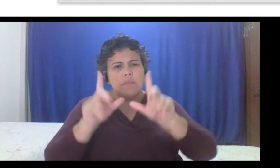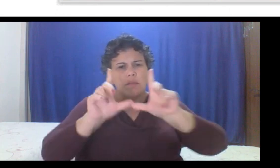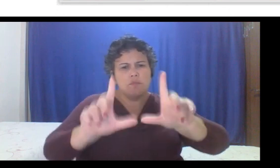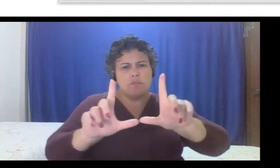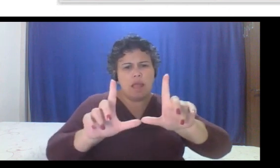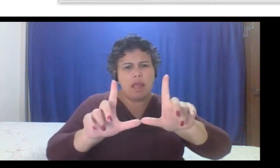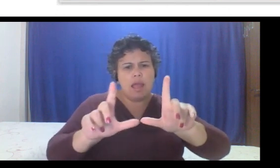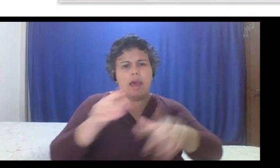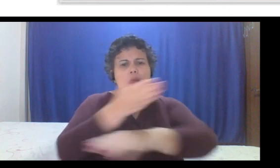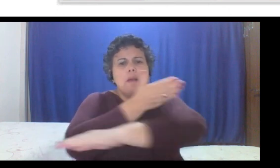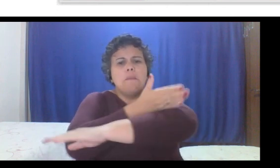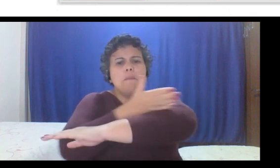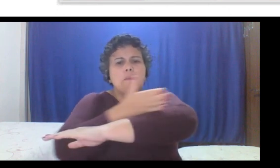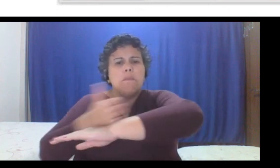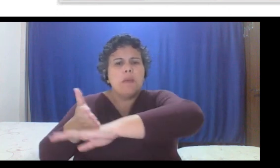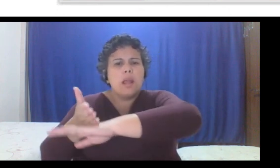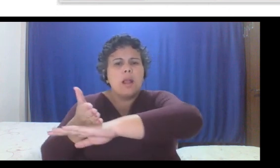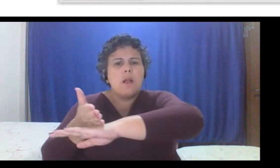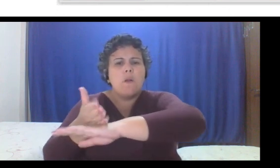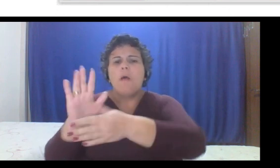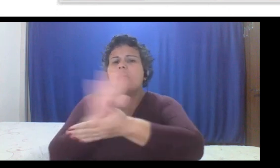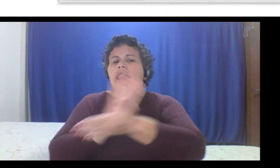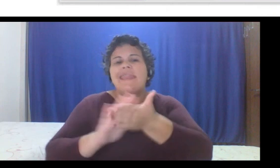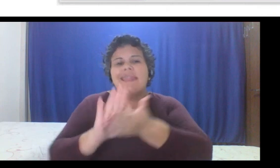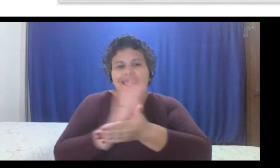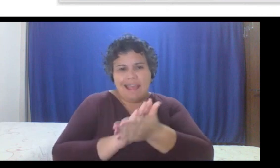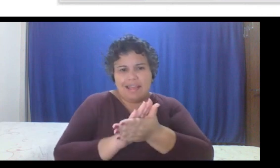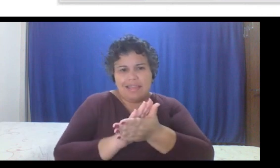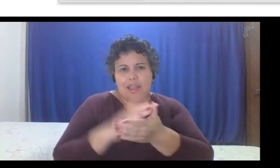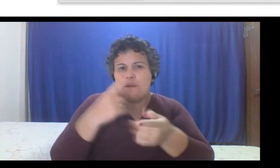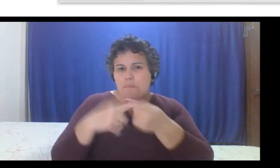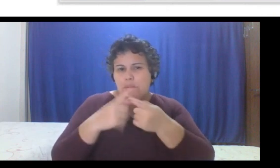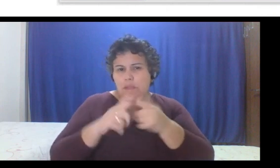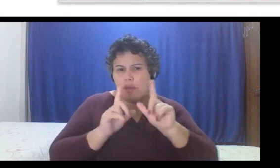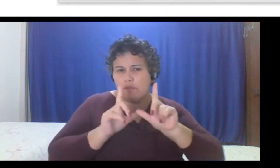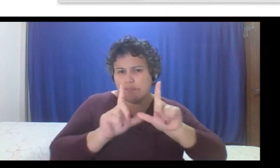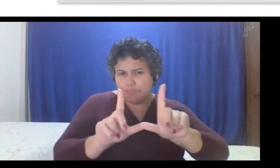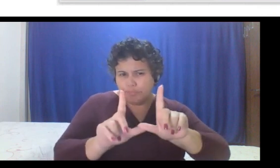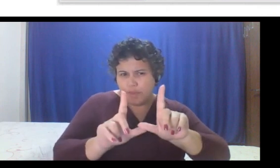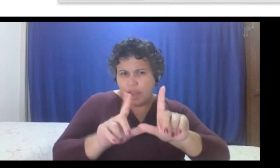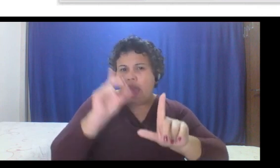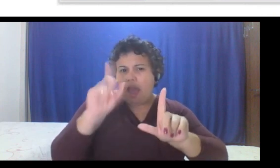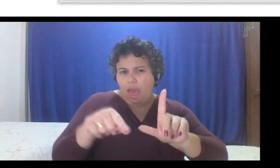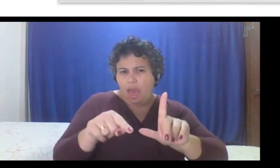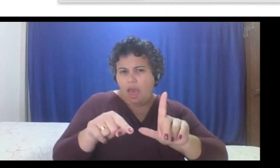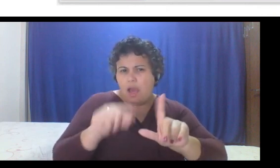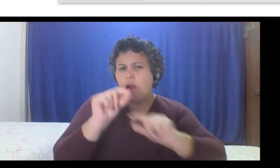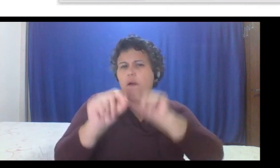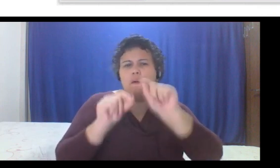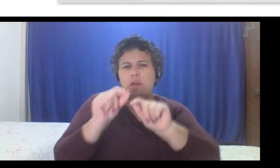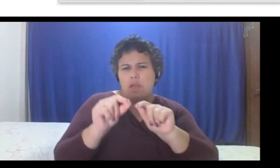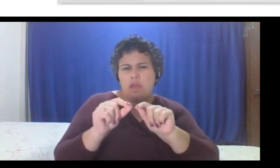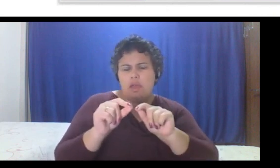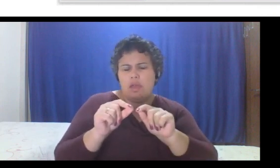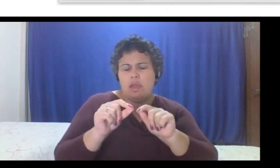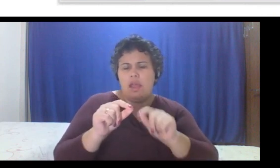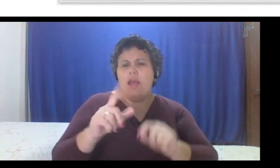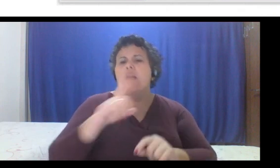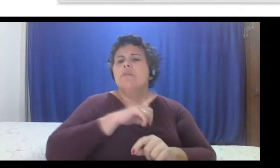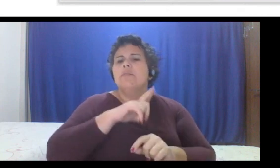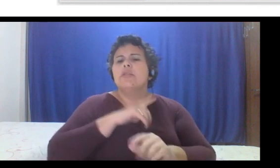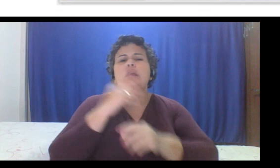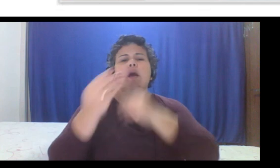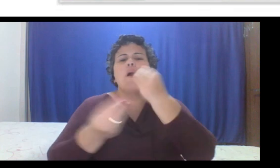área sem nada ali no caso. Isso a gente também faz para engajamento, né, quando a gente gostaria de ter um